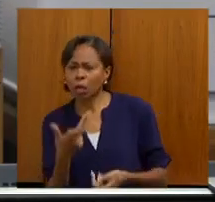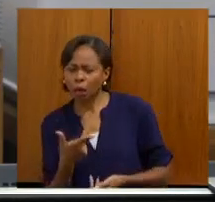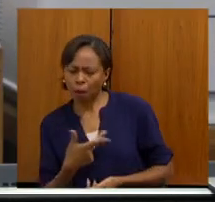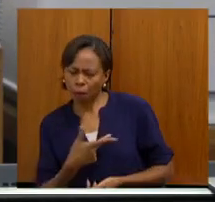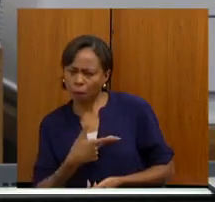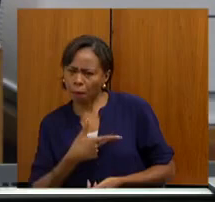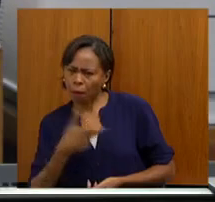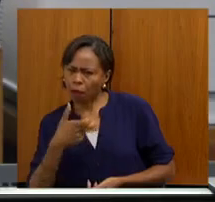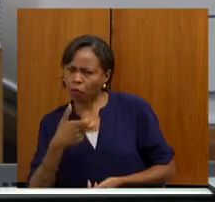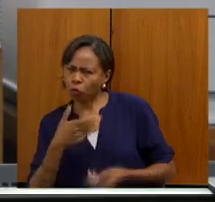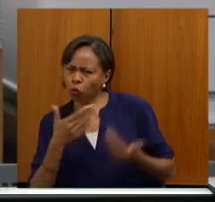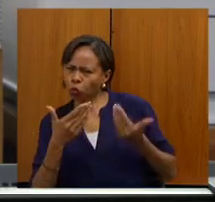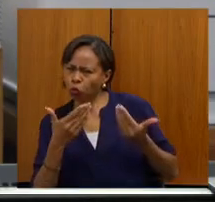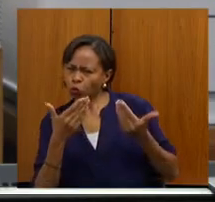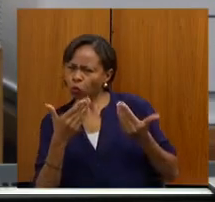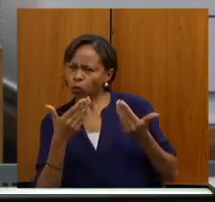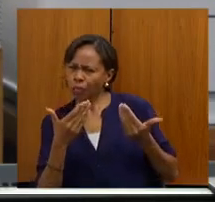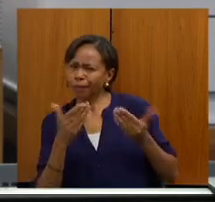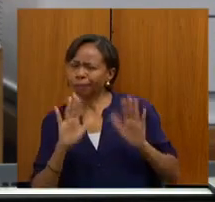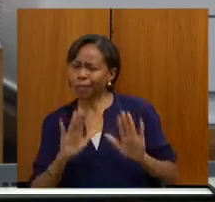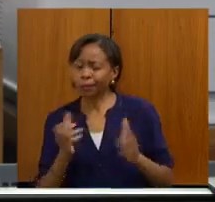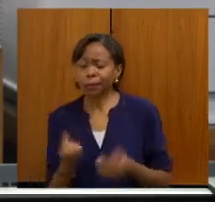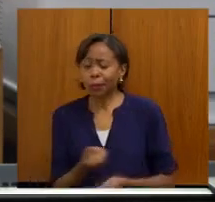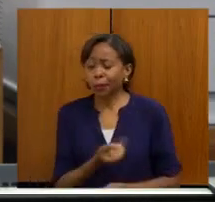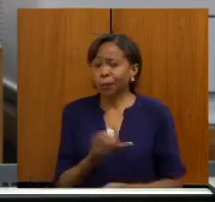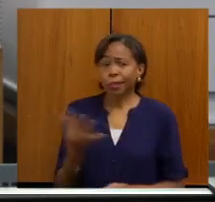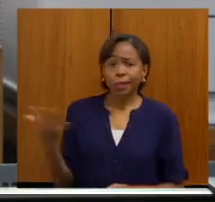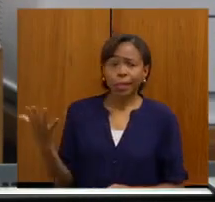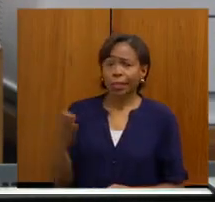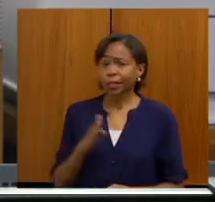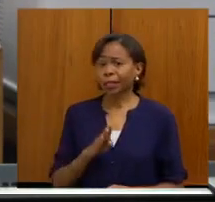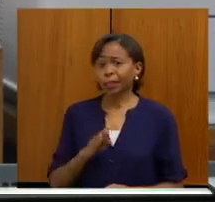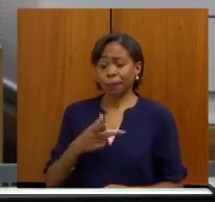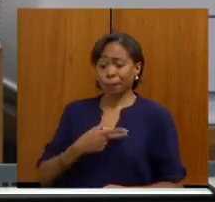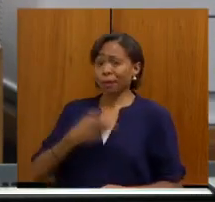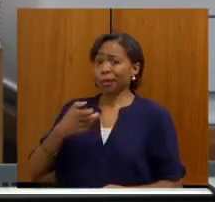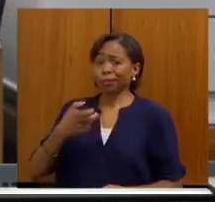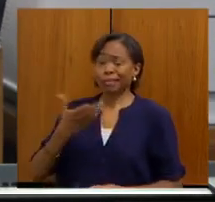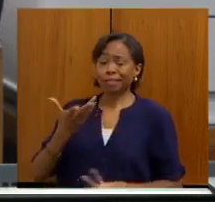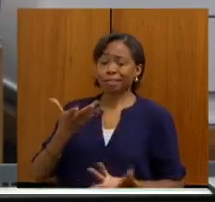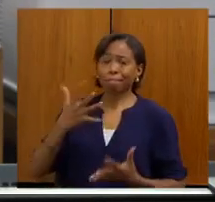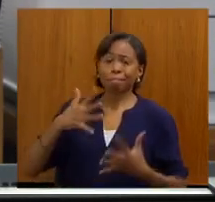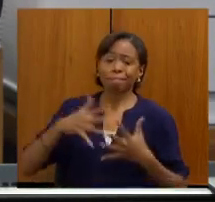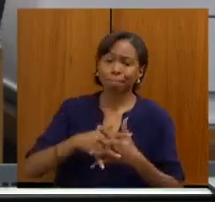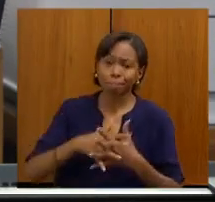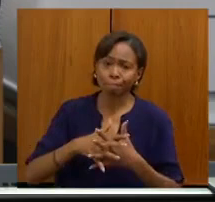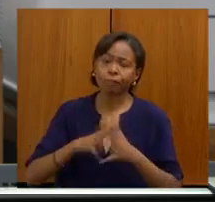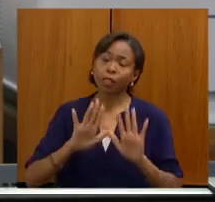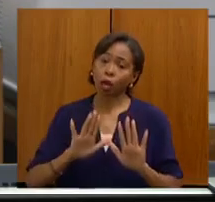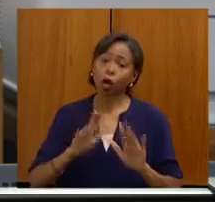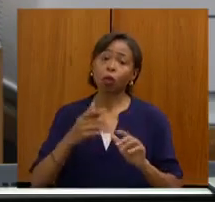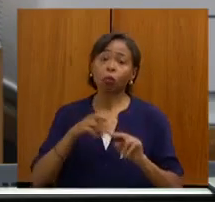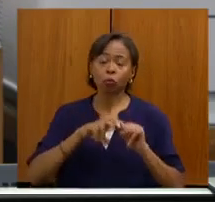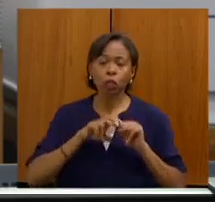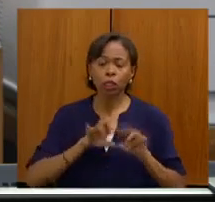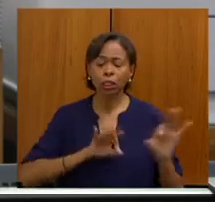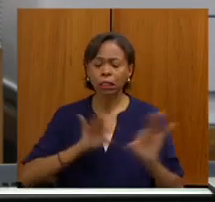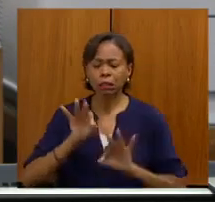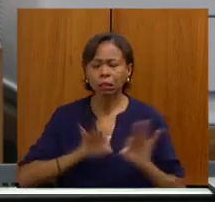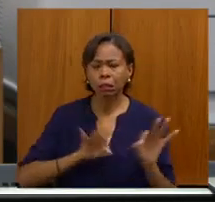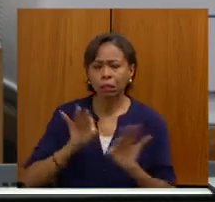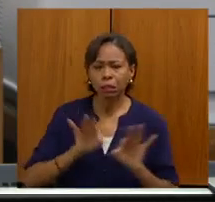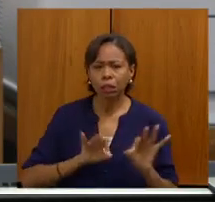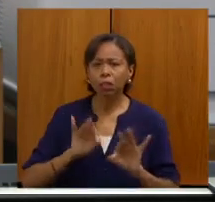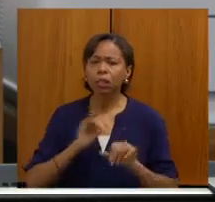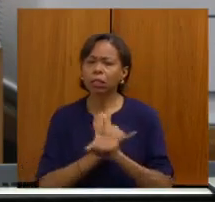de biópsias sendo feitas ainda. Então vai o gargalo. Então a linha de cuidado está sendo atacada dessa forma. Mas é muito em